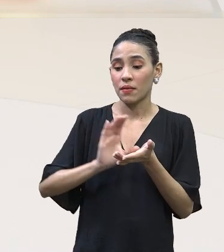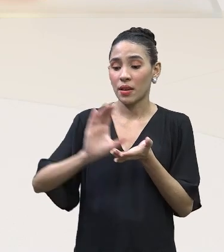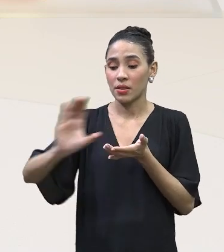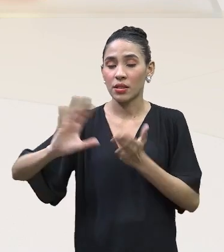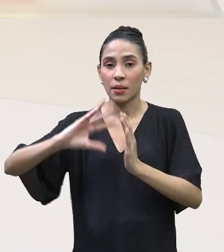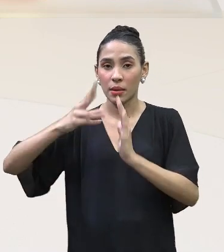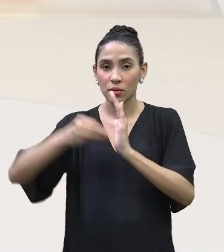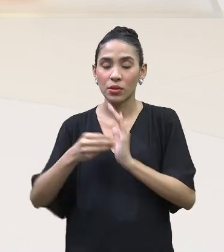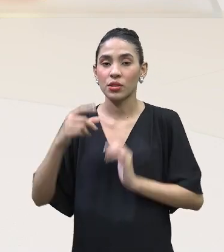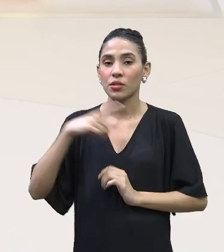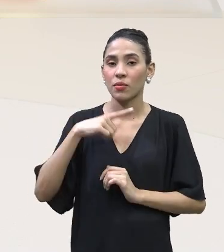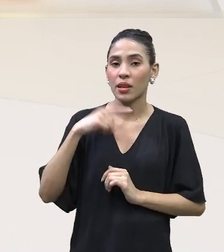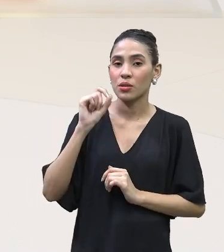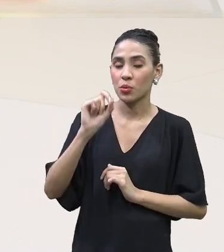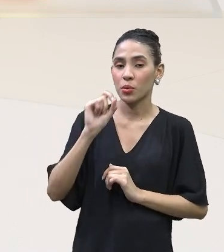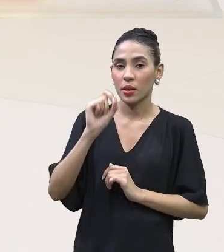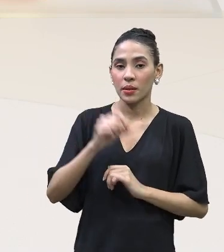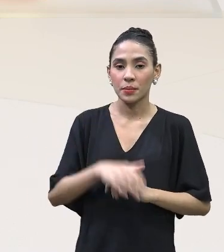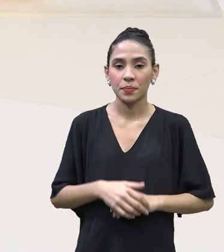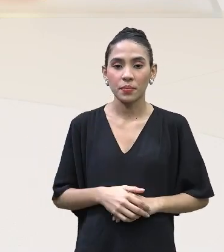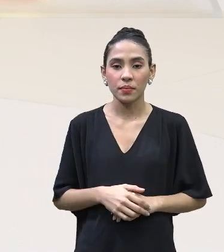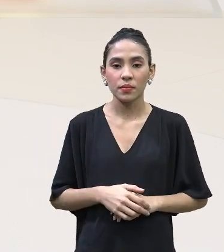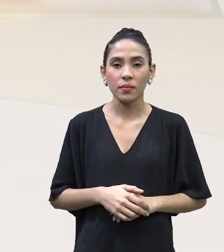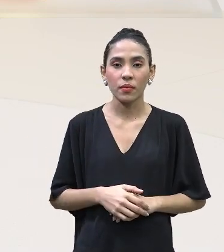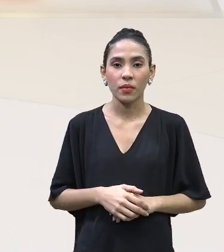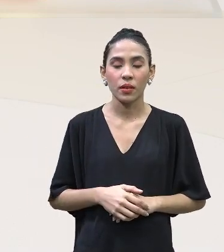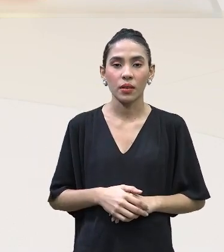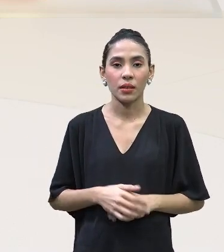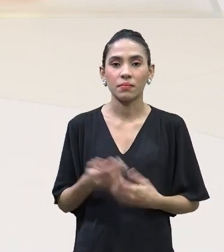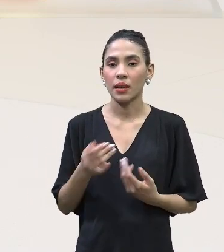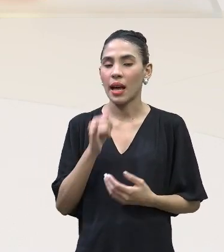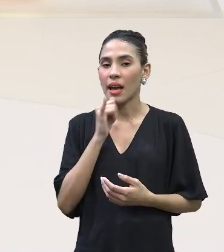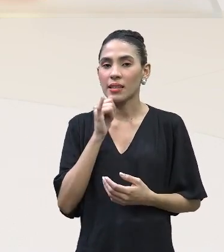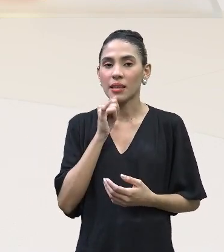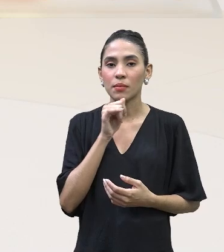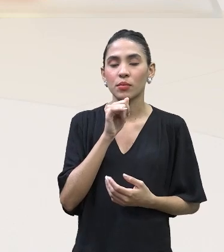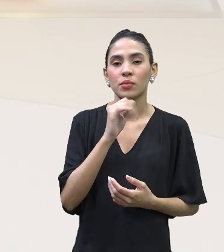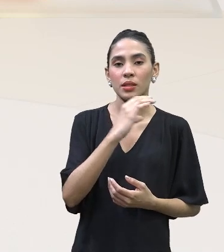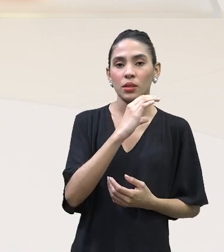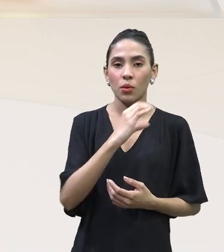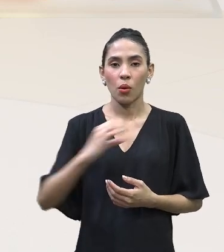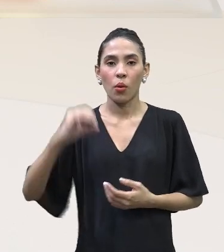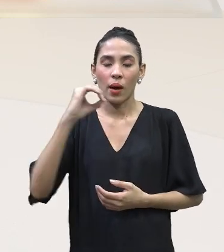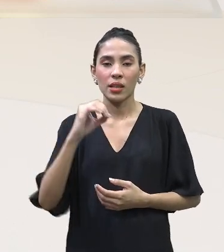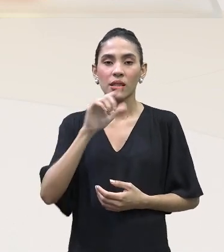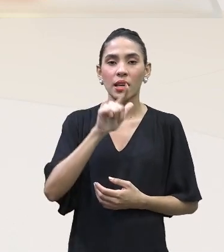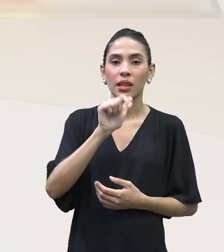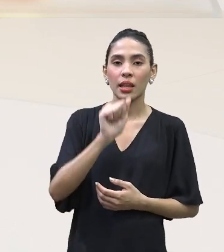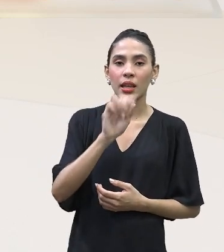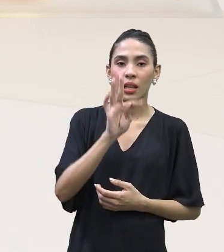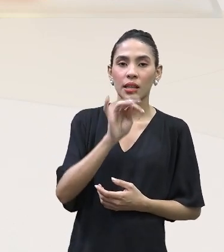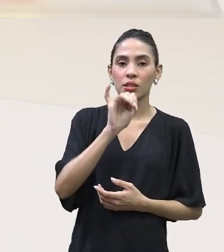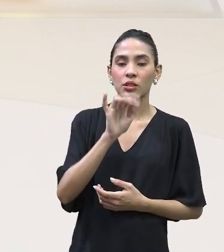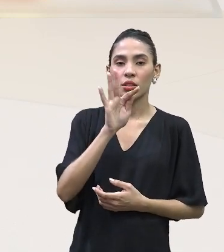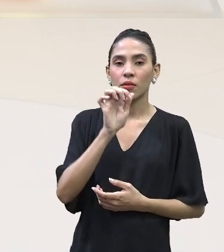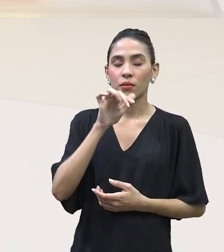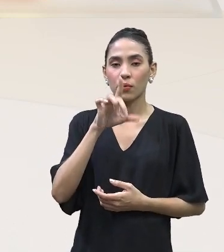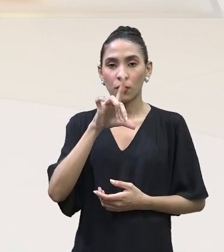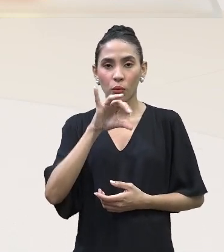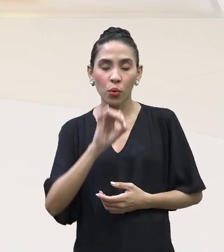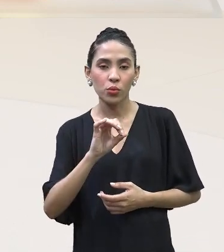houvesse também, como existe no Centro-Oeste, o chamado latifúndio, ele quis também,